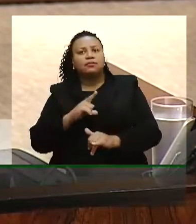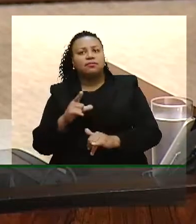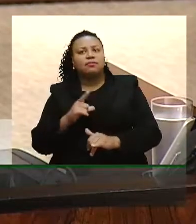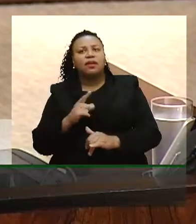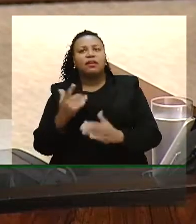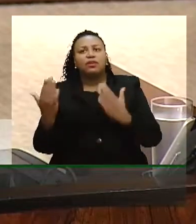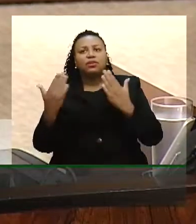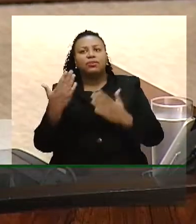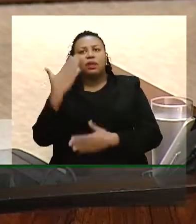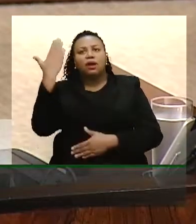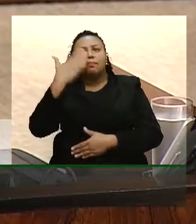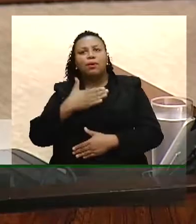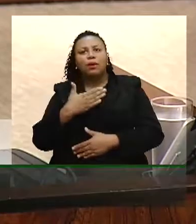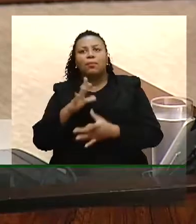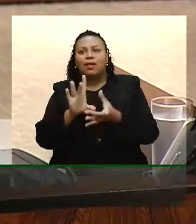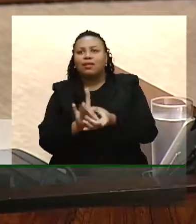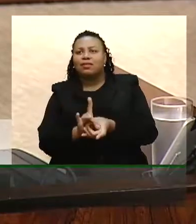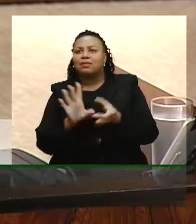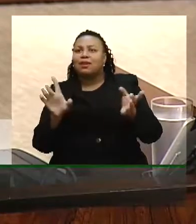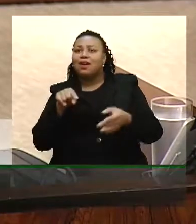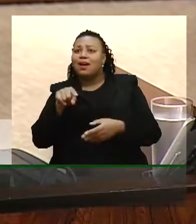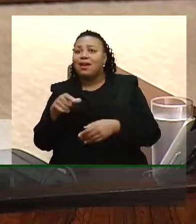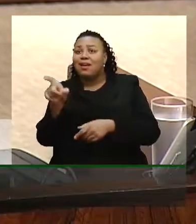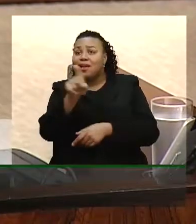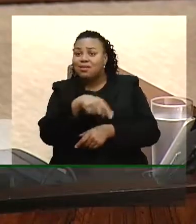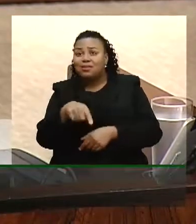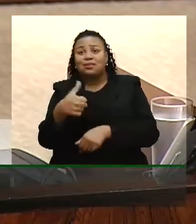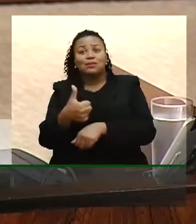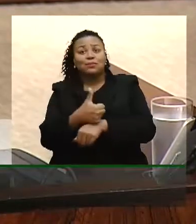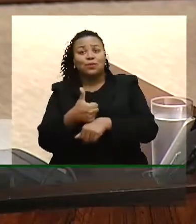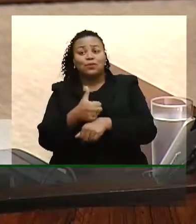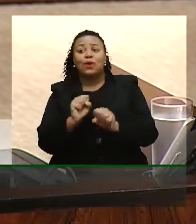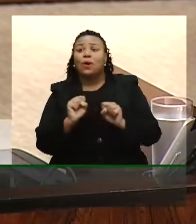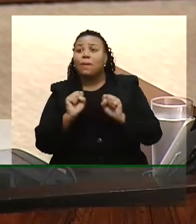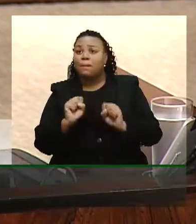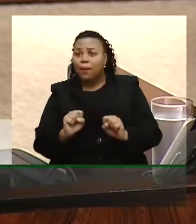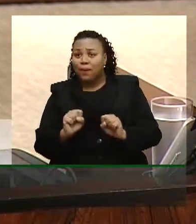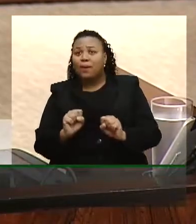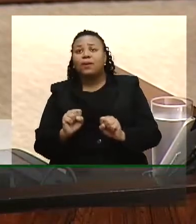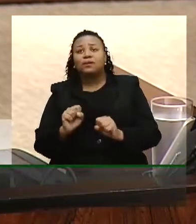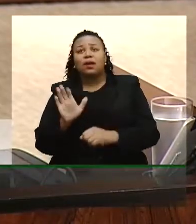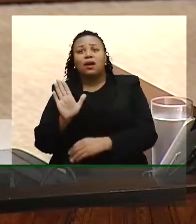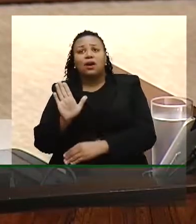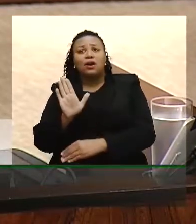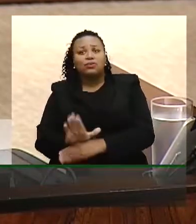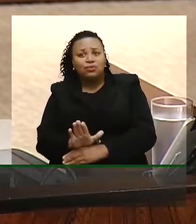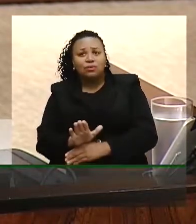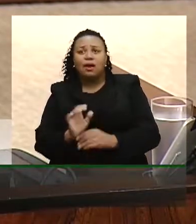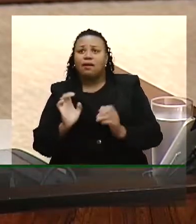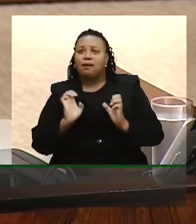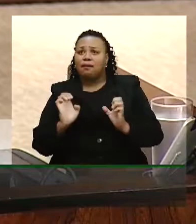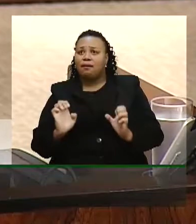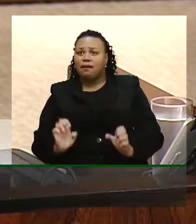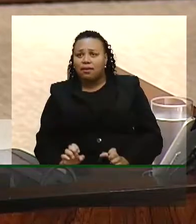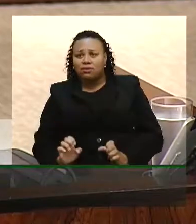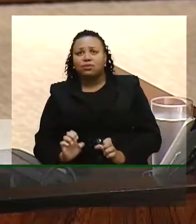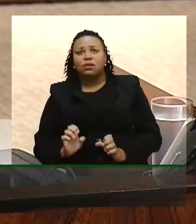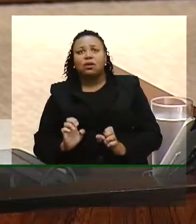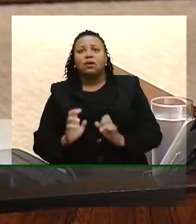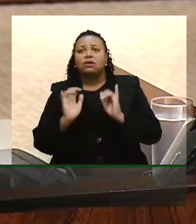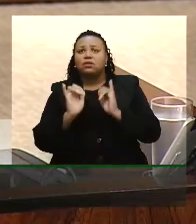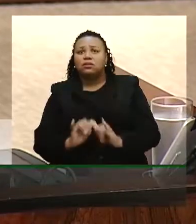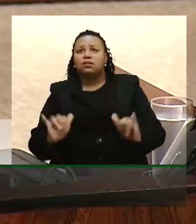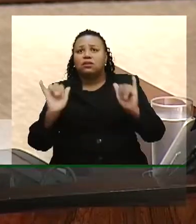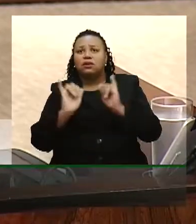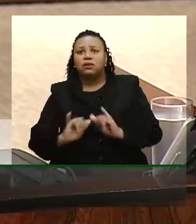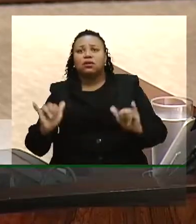própria democracia, essas profissões podem e devem contribuir para a ética na disseminação